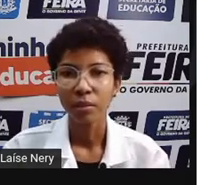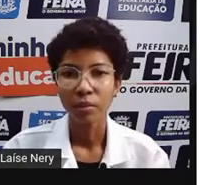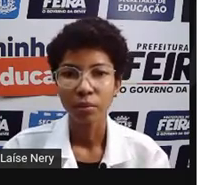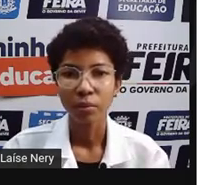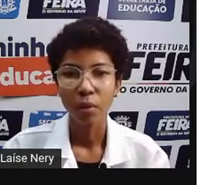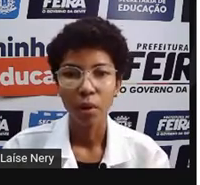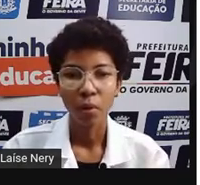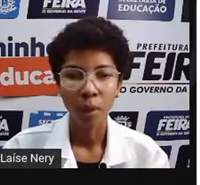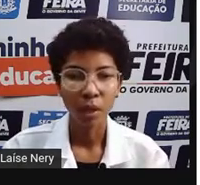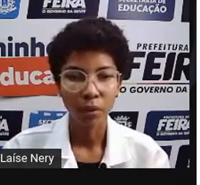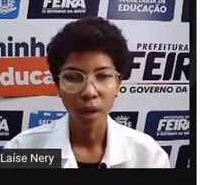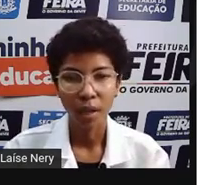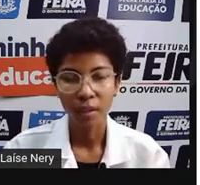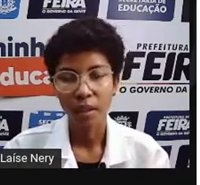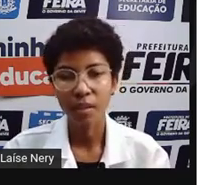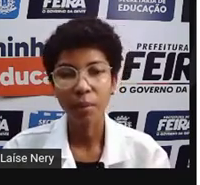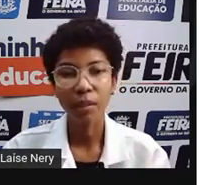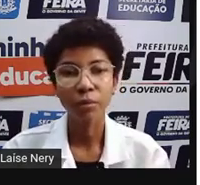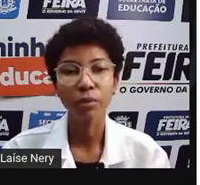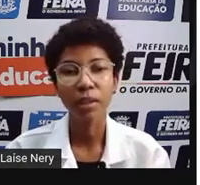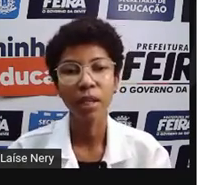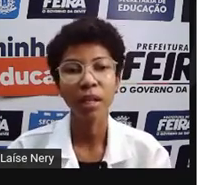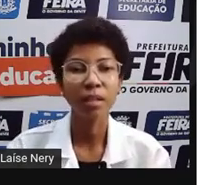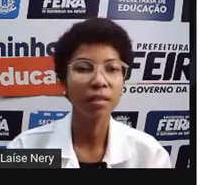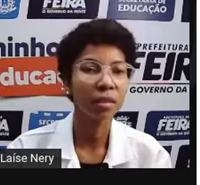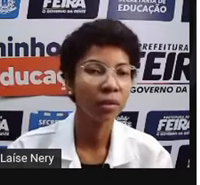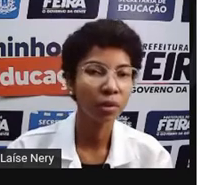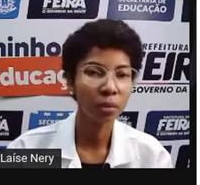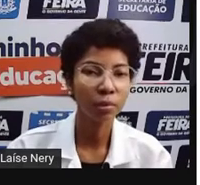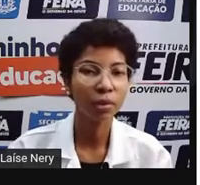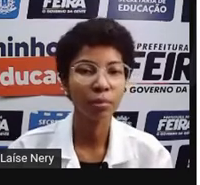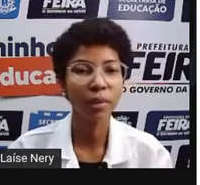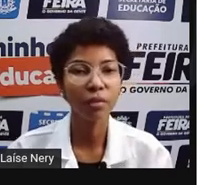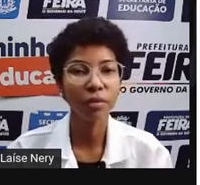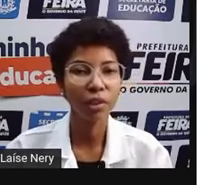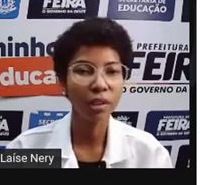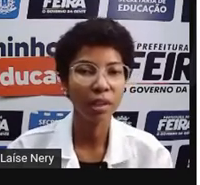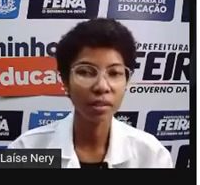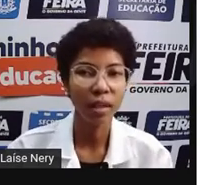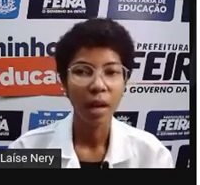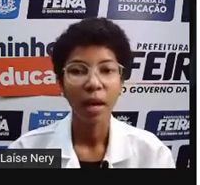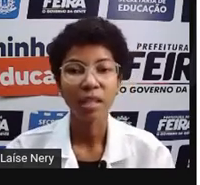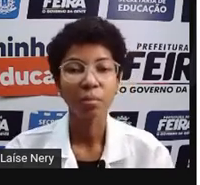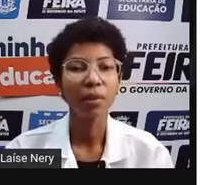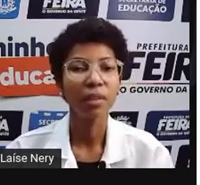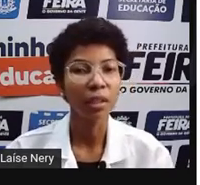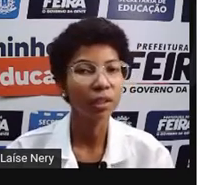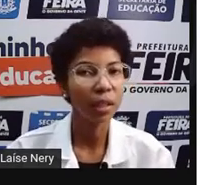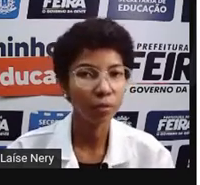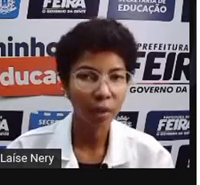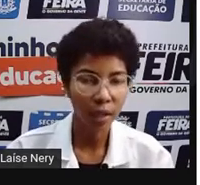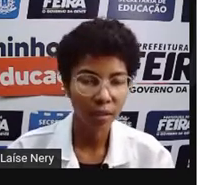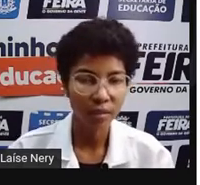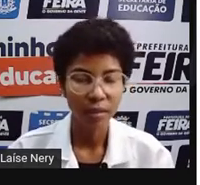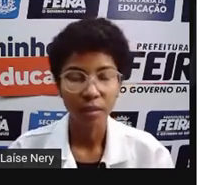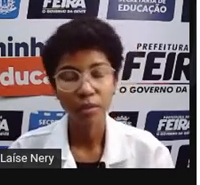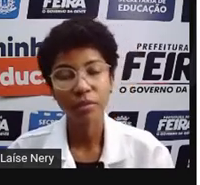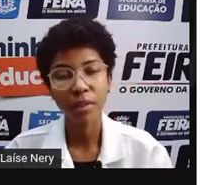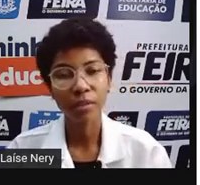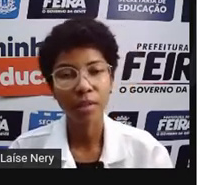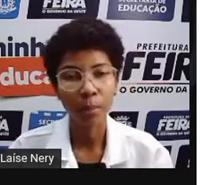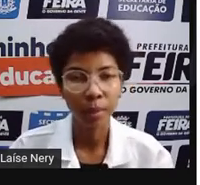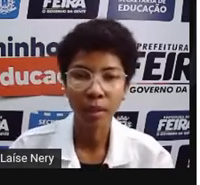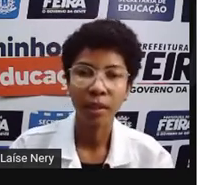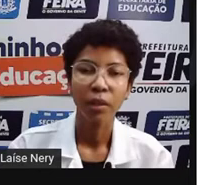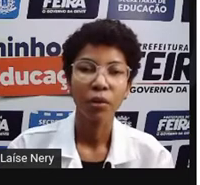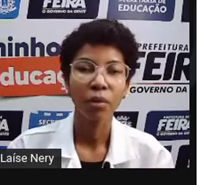Um órgão maior aí explicando o que é que são e como são definidas as bandeiras tarifárias. Então, se